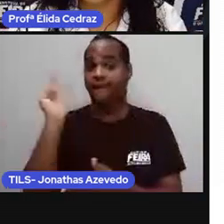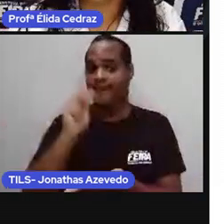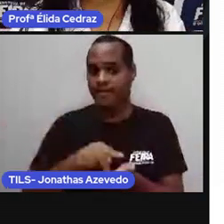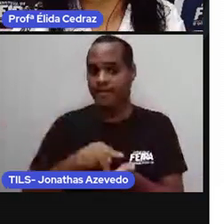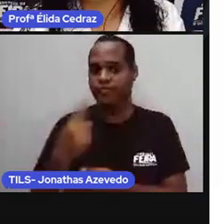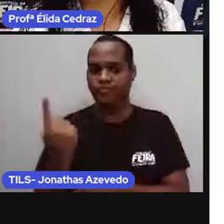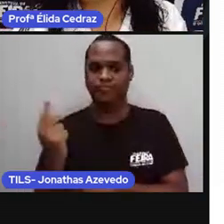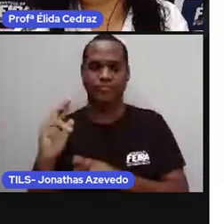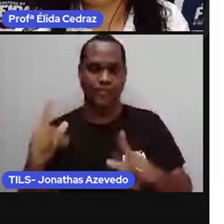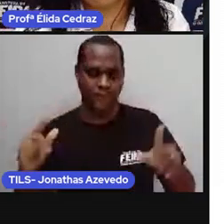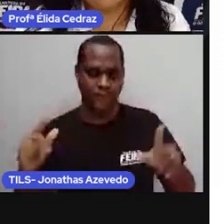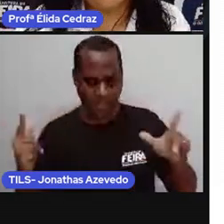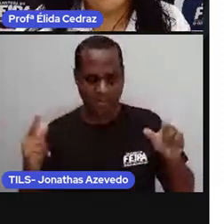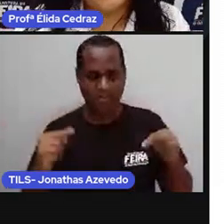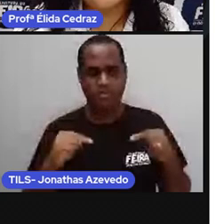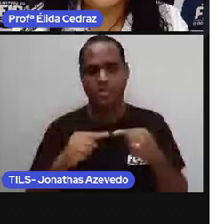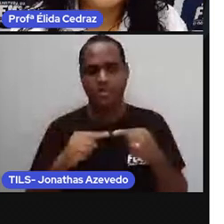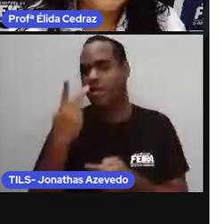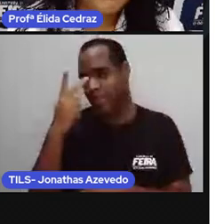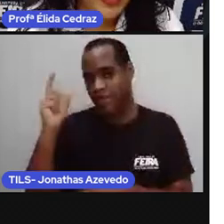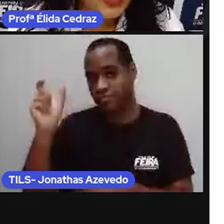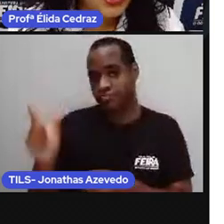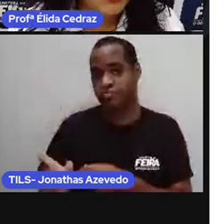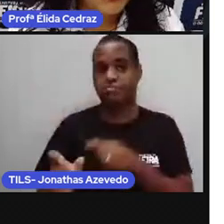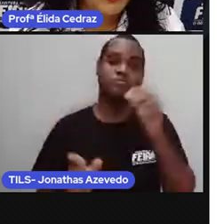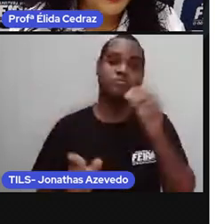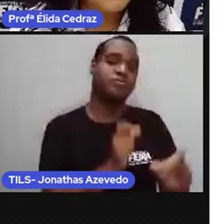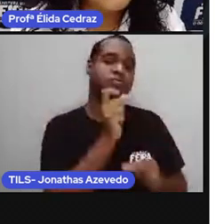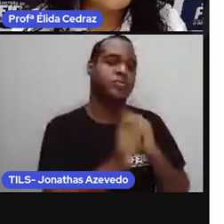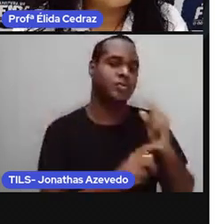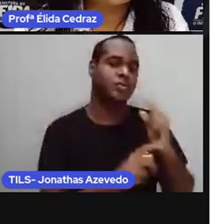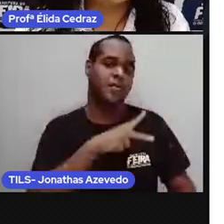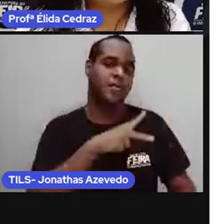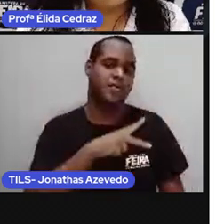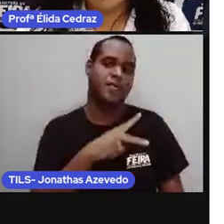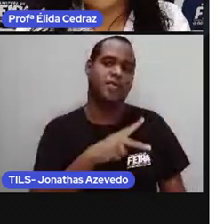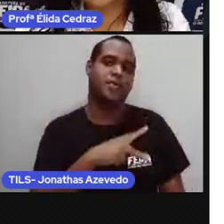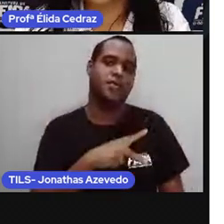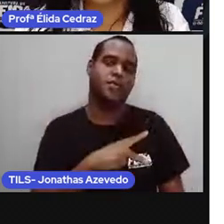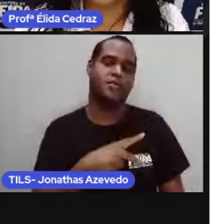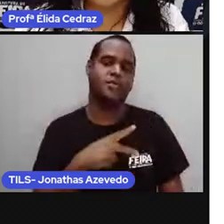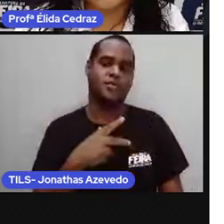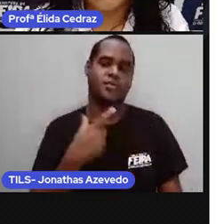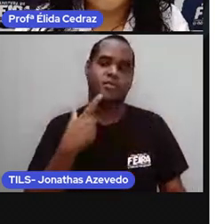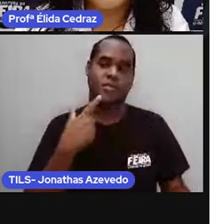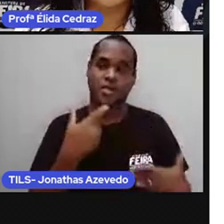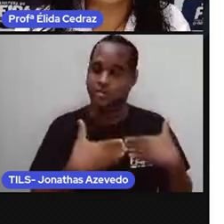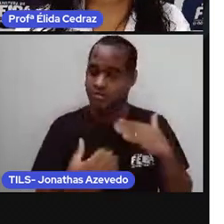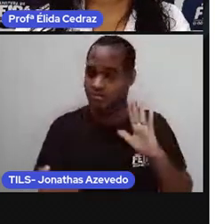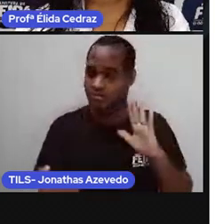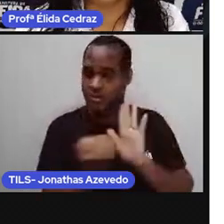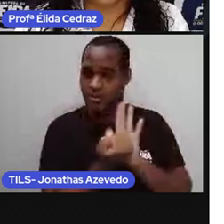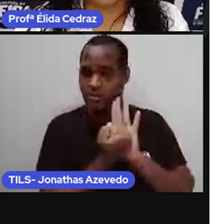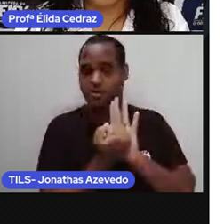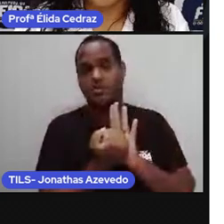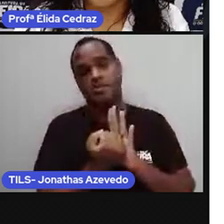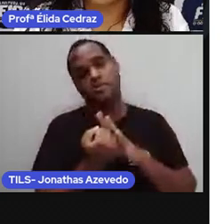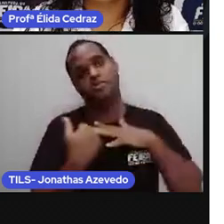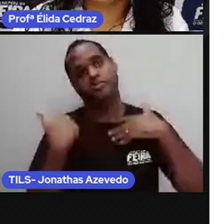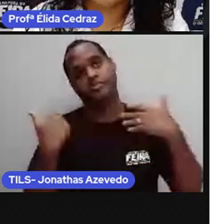um para o outro são individuais, são particulares. como os nossos documentos,